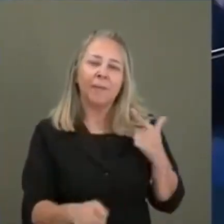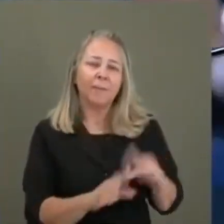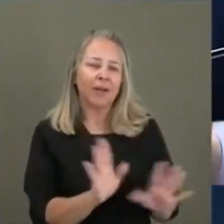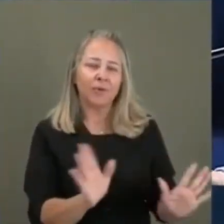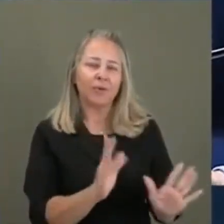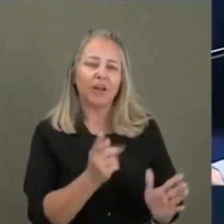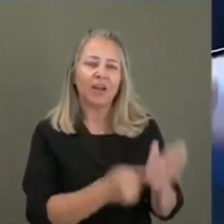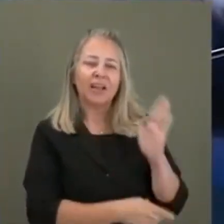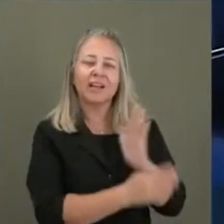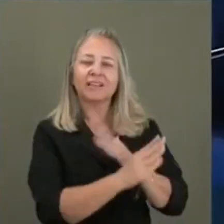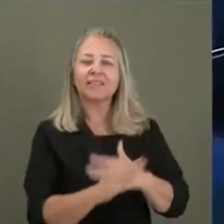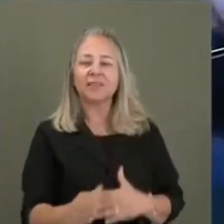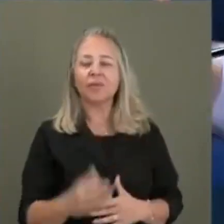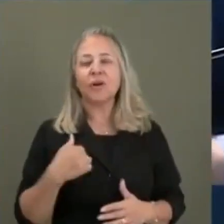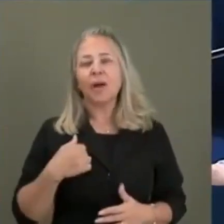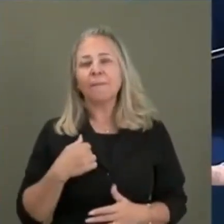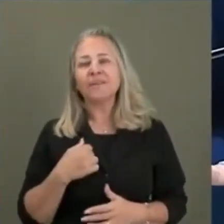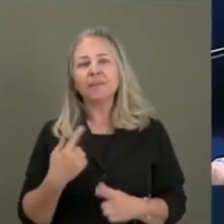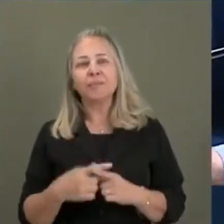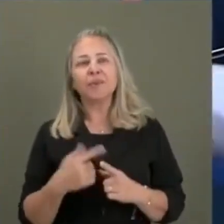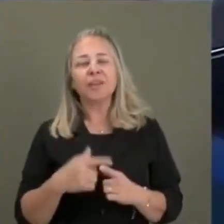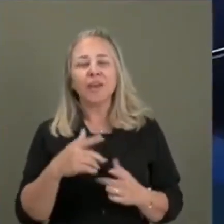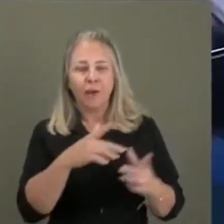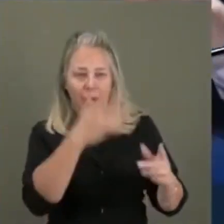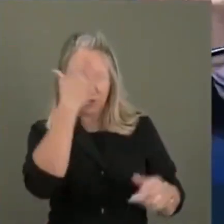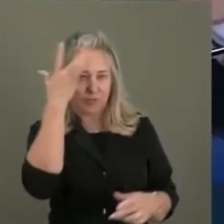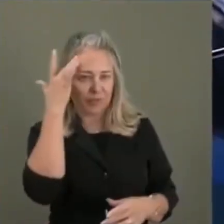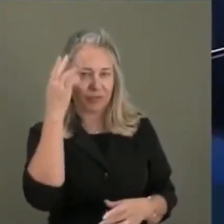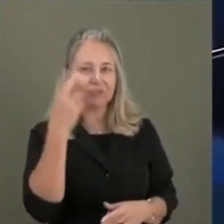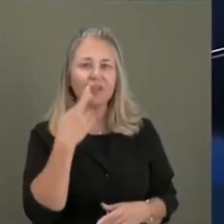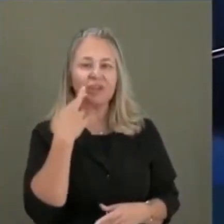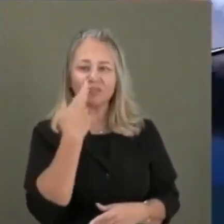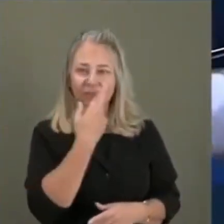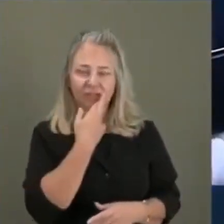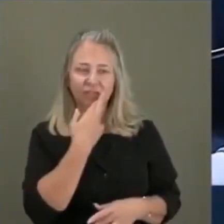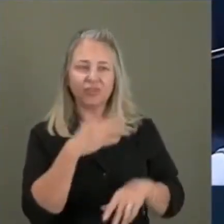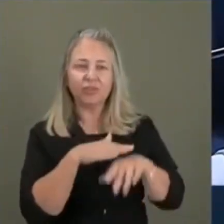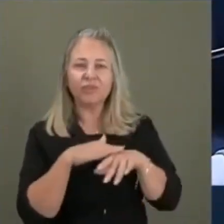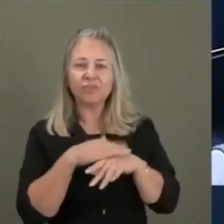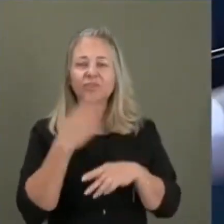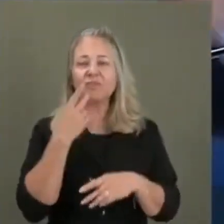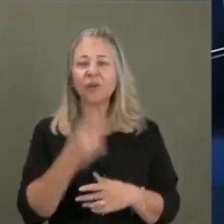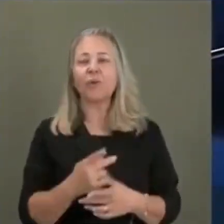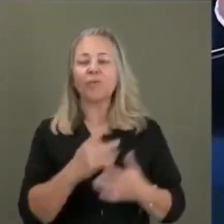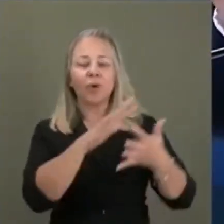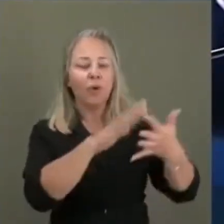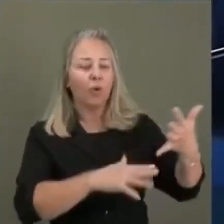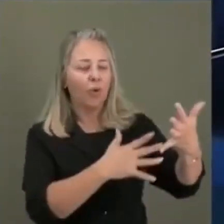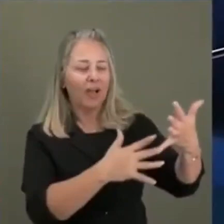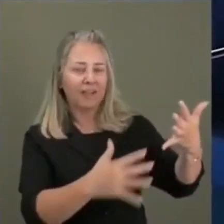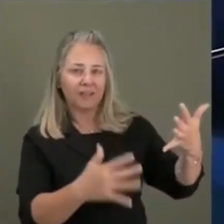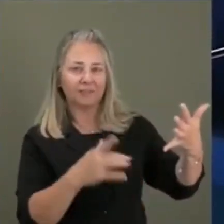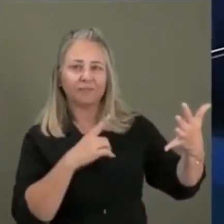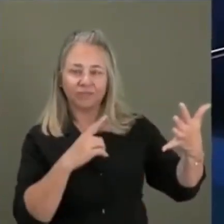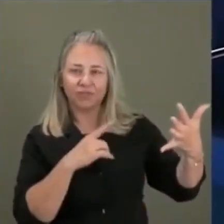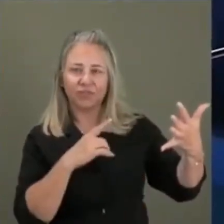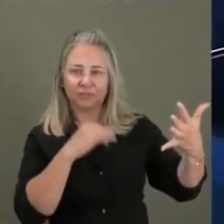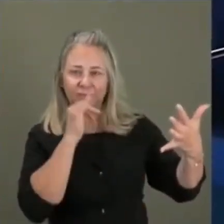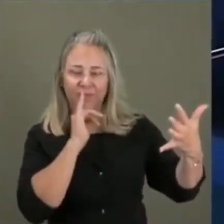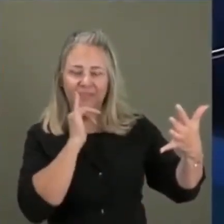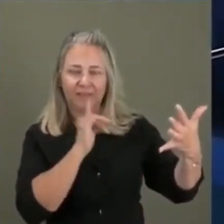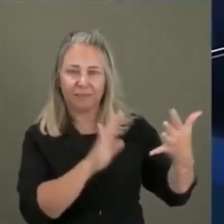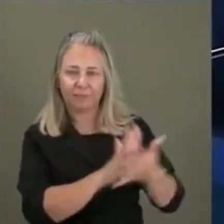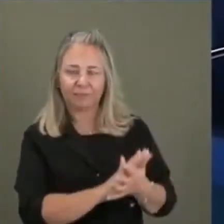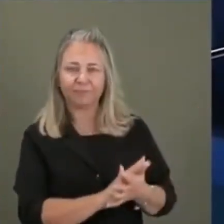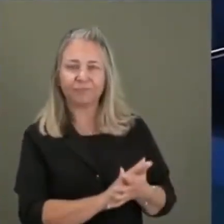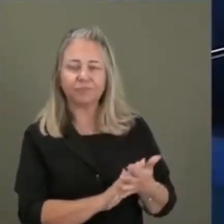chamou a atenção que o pessoal do restaurante entrou em contato com a gente para poder passar o cardápio. De entrada, me